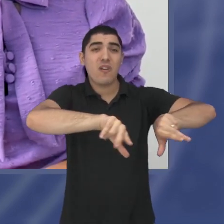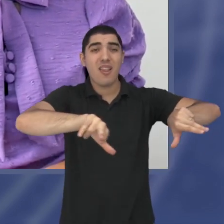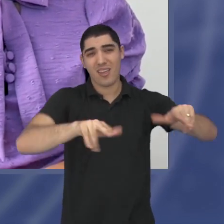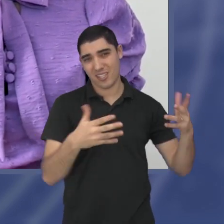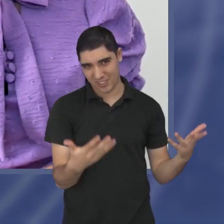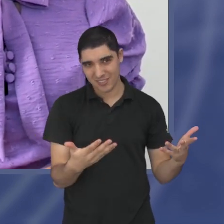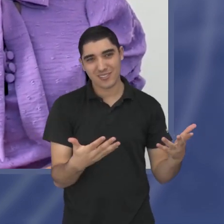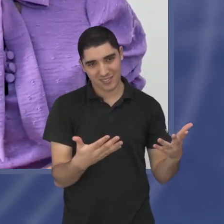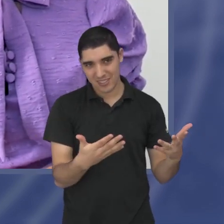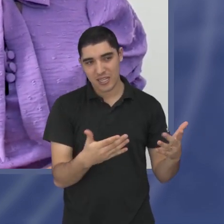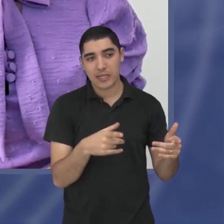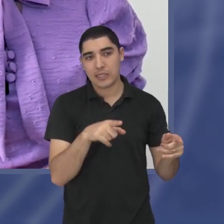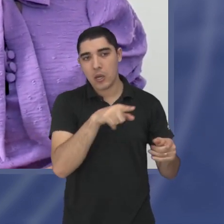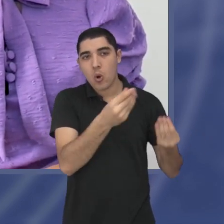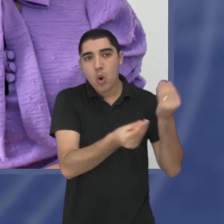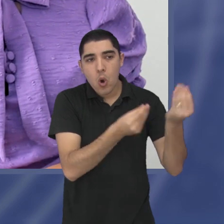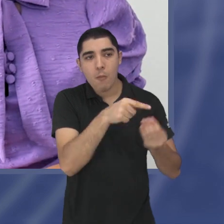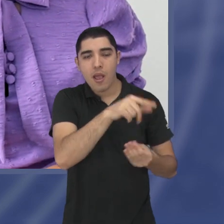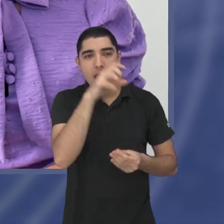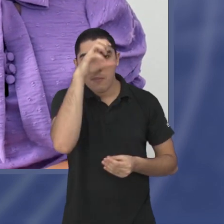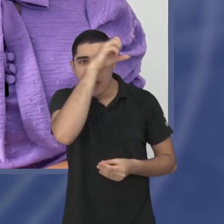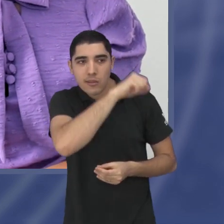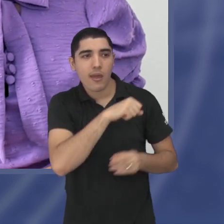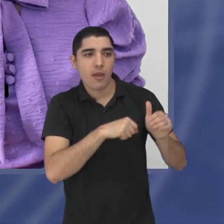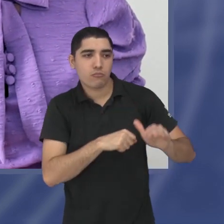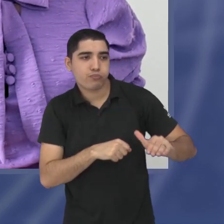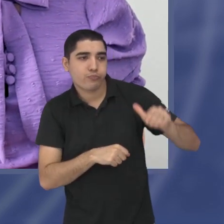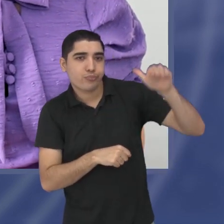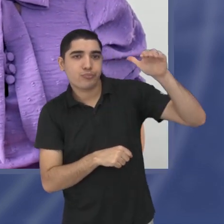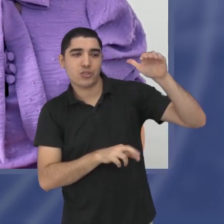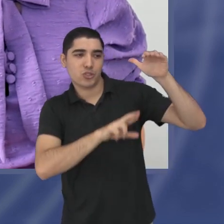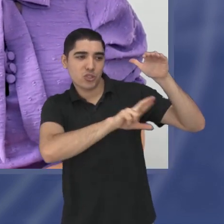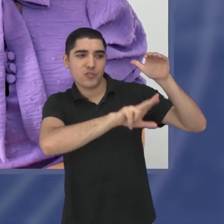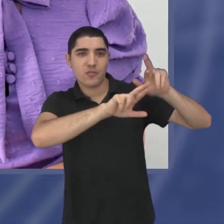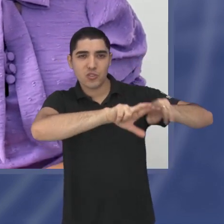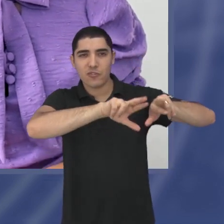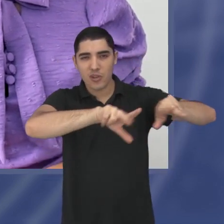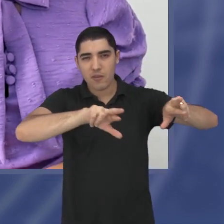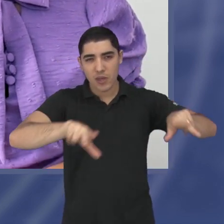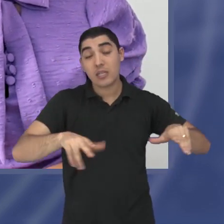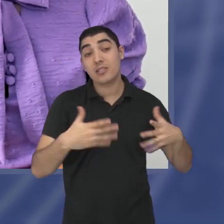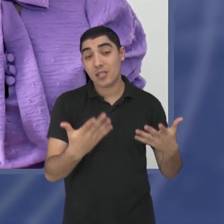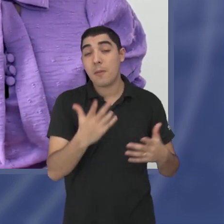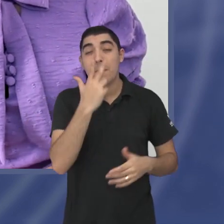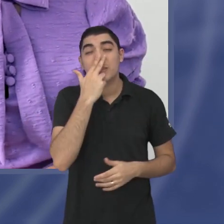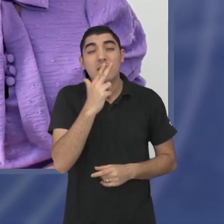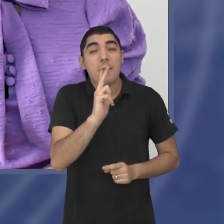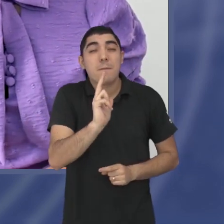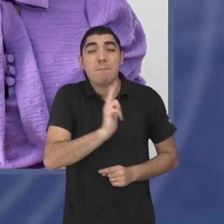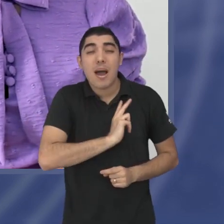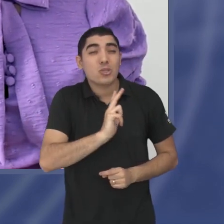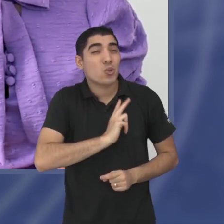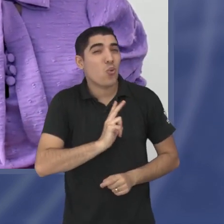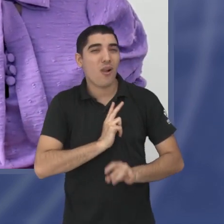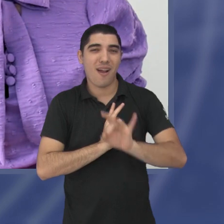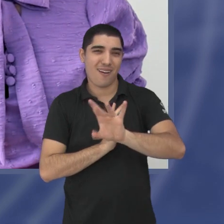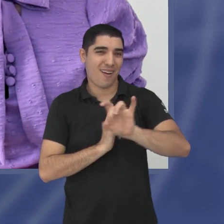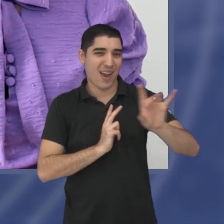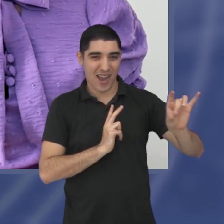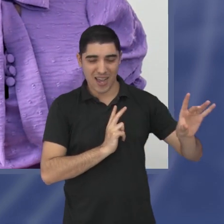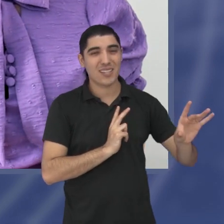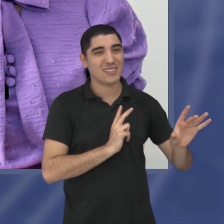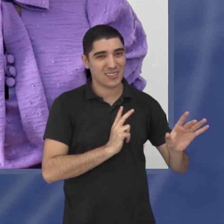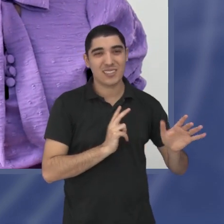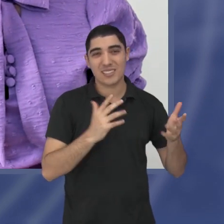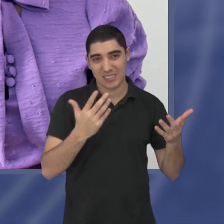distintas. Referências, criações distintas. Então, essa é uma coisa que é muito particular, muito